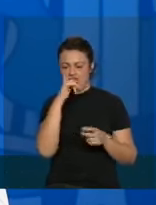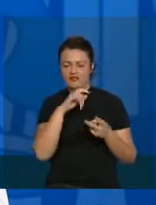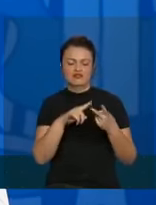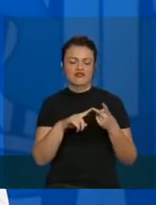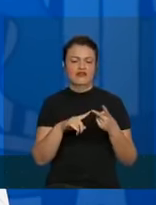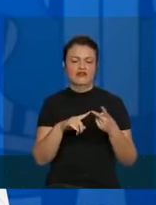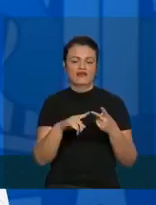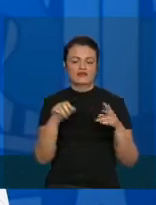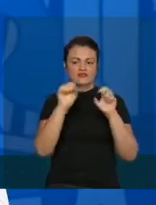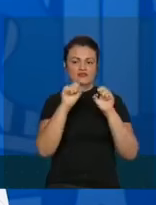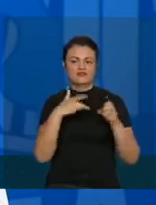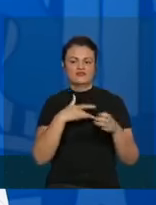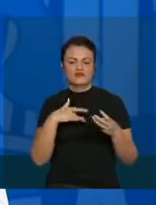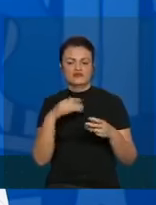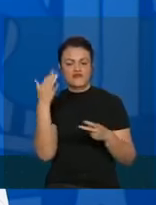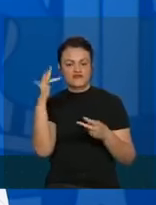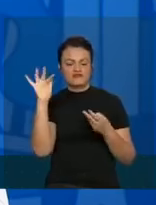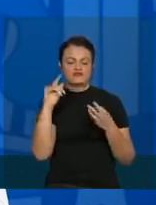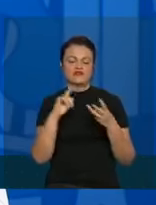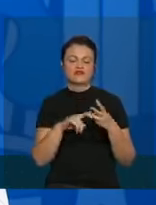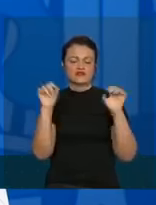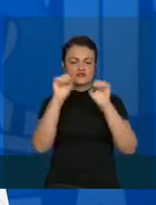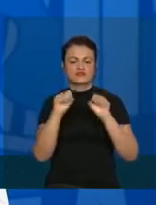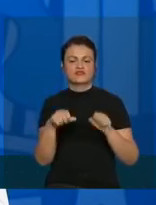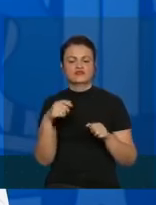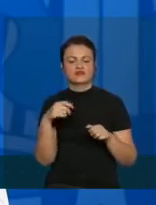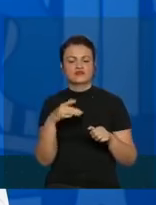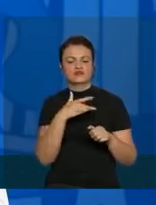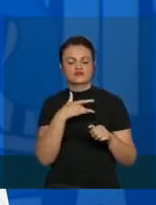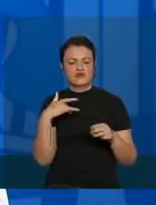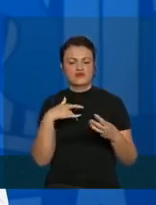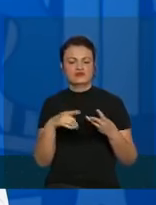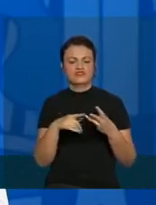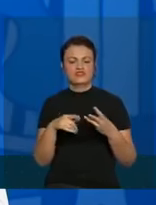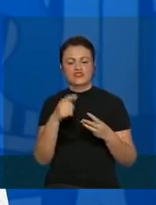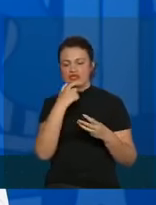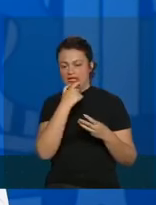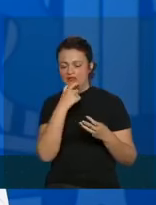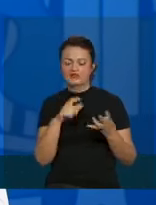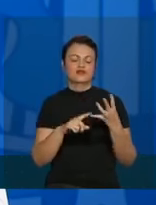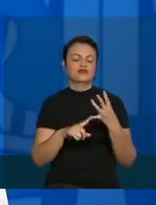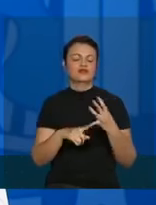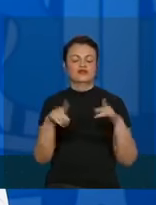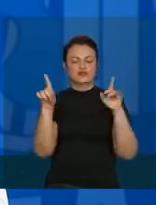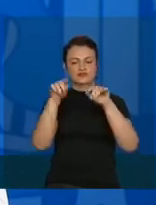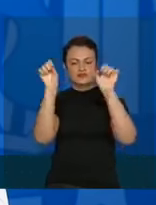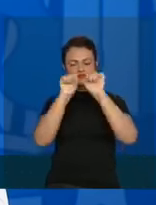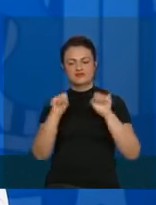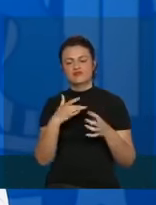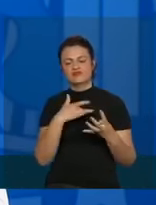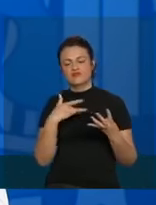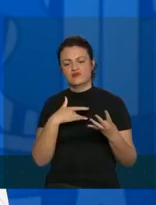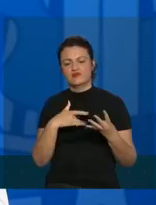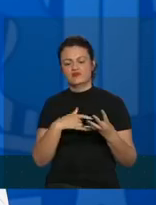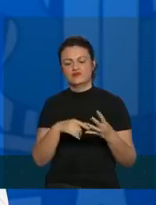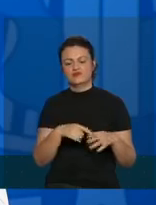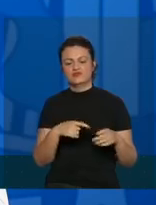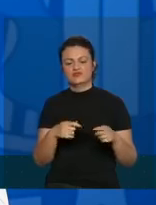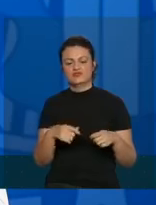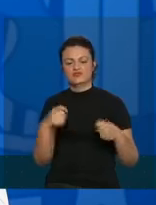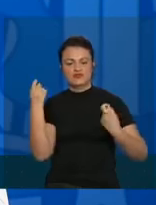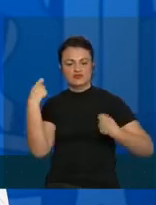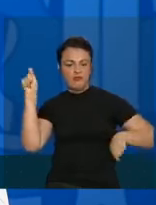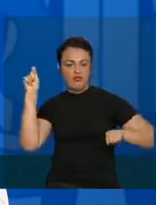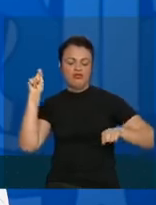depois vimos cair o sistema de saúde da França, depois vimos cair o sistema de saúde da Inglaterra, depois vimos cair o sistema de saúde da Espanha.